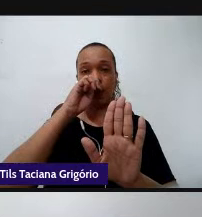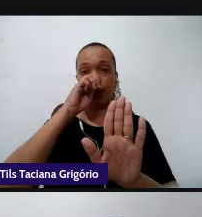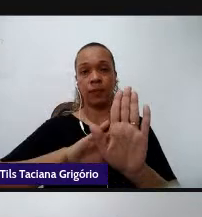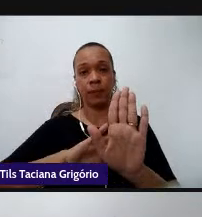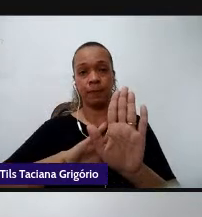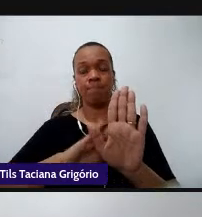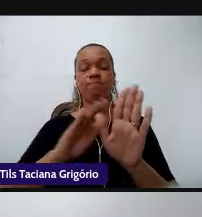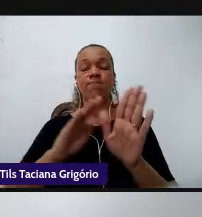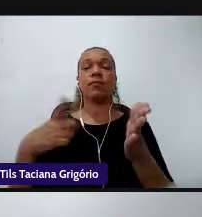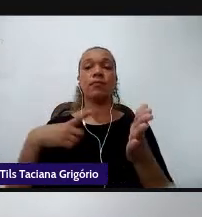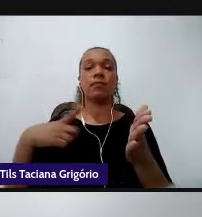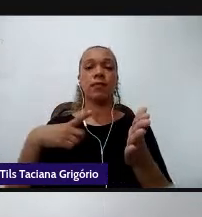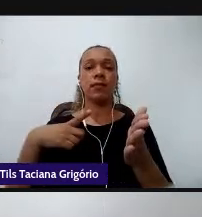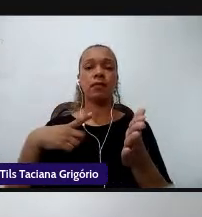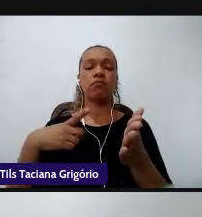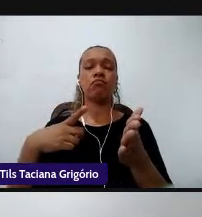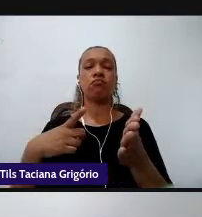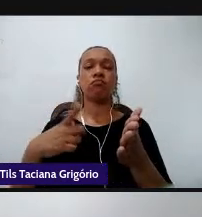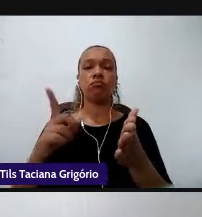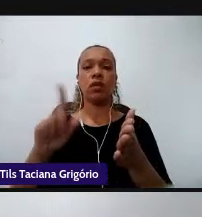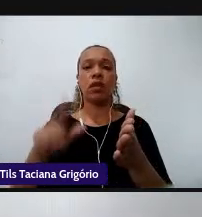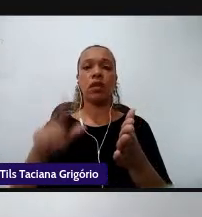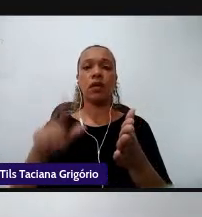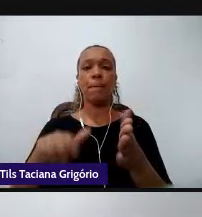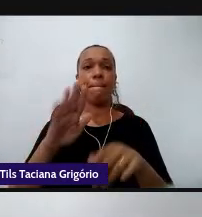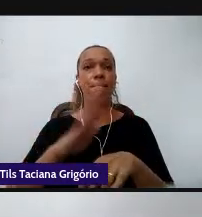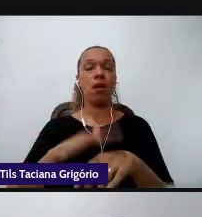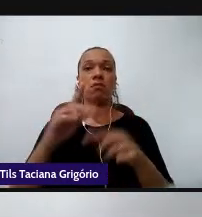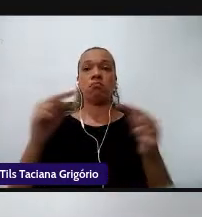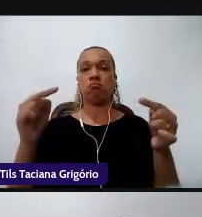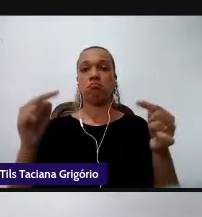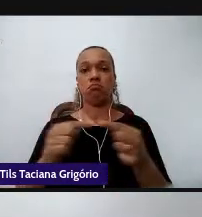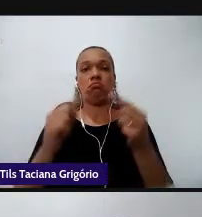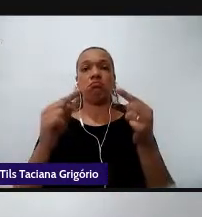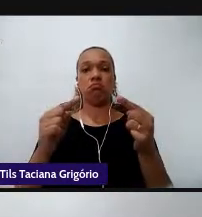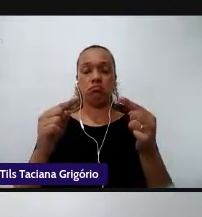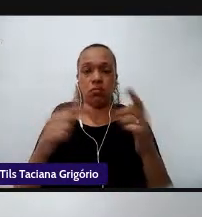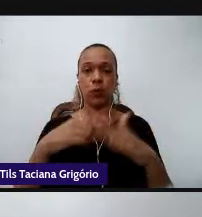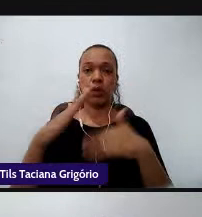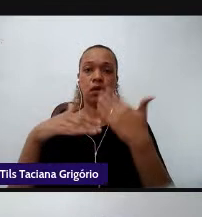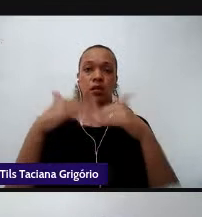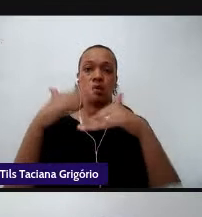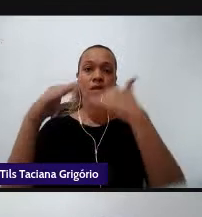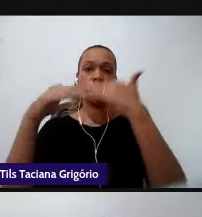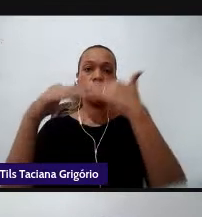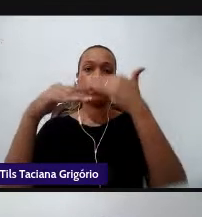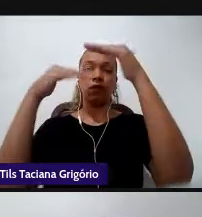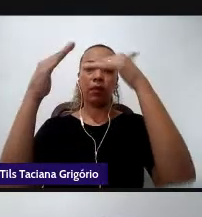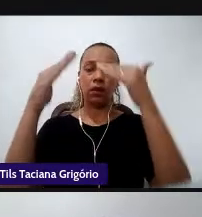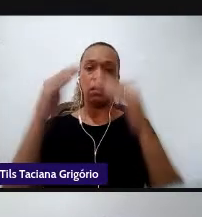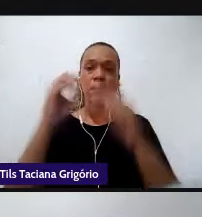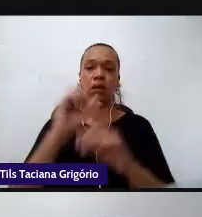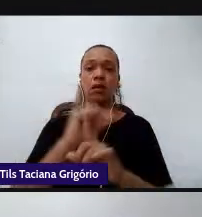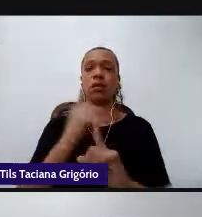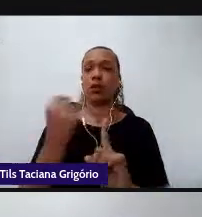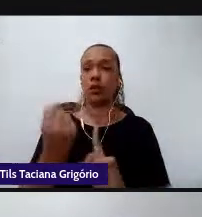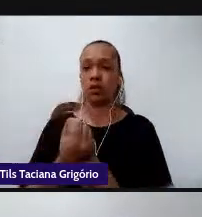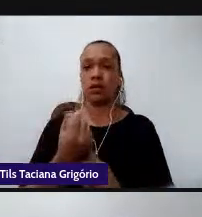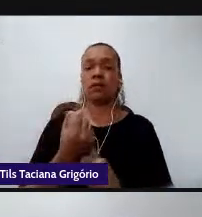Street são os mais recomendados para o desenvolvimento das sociedades enfim dos outros